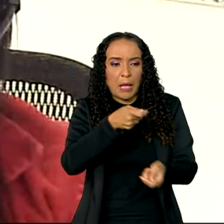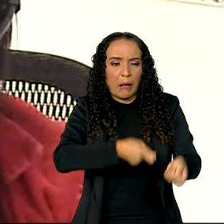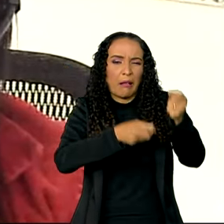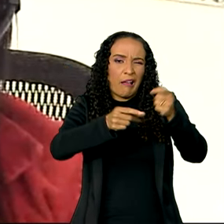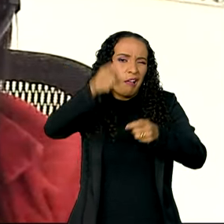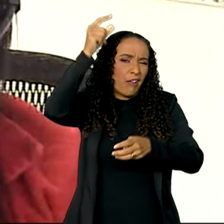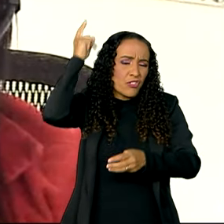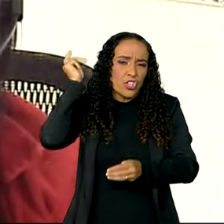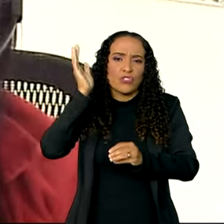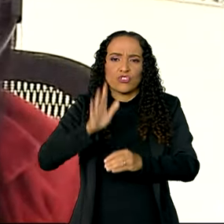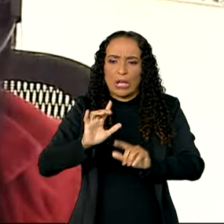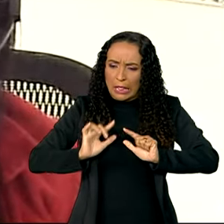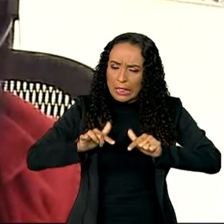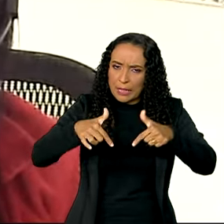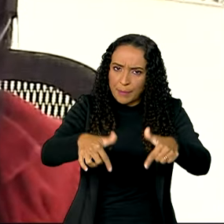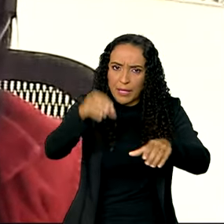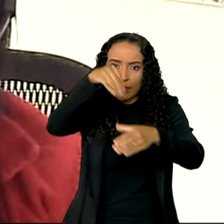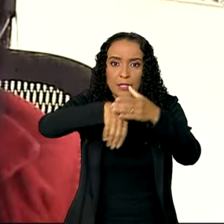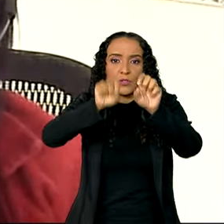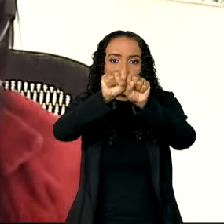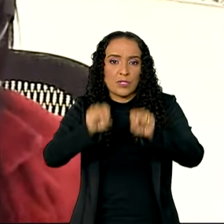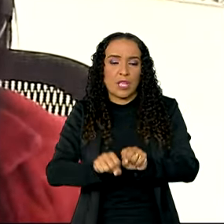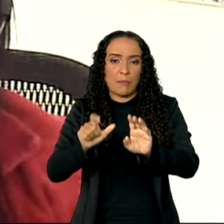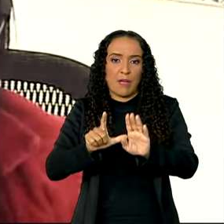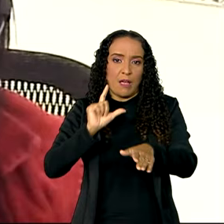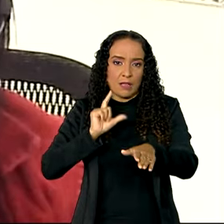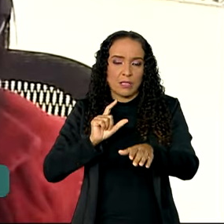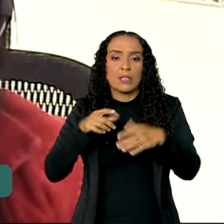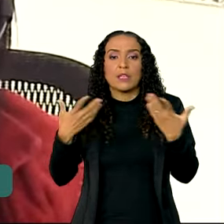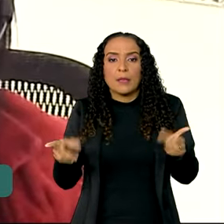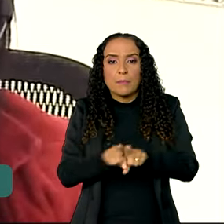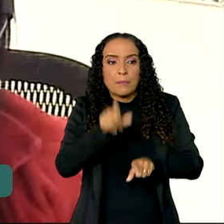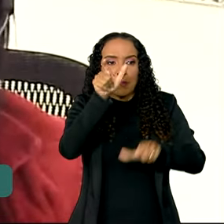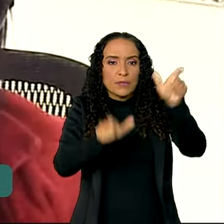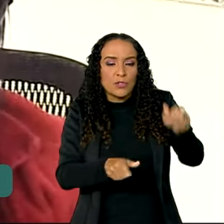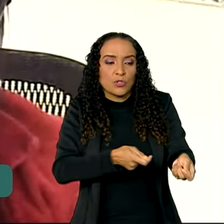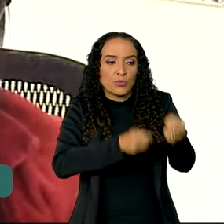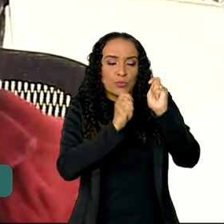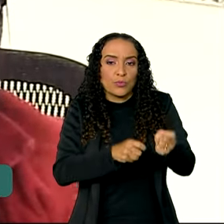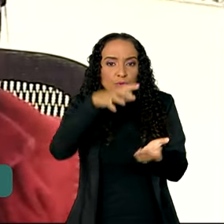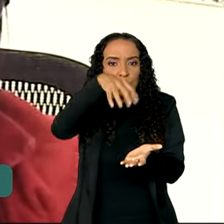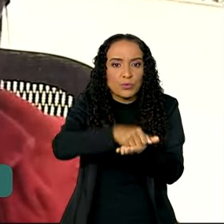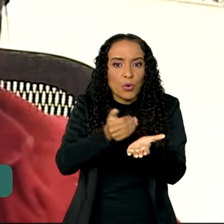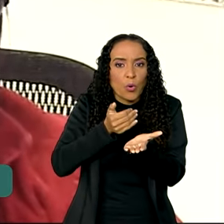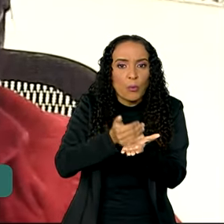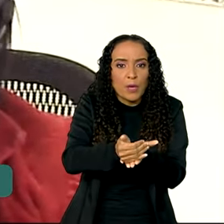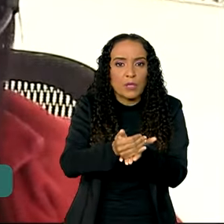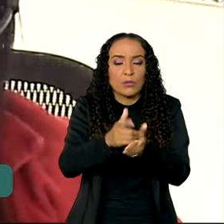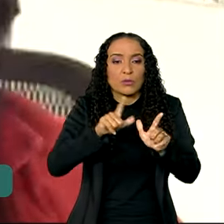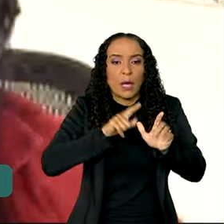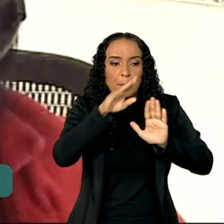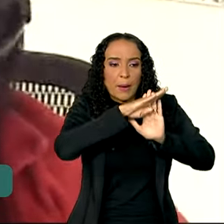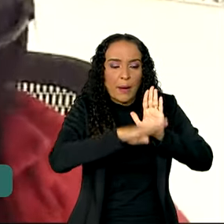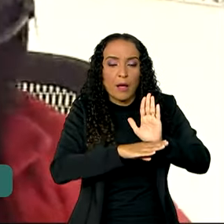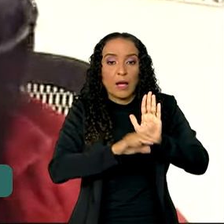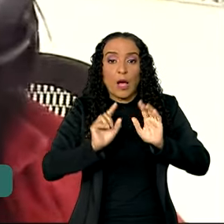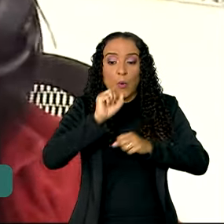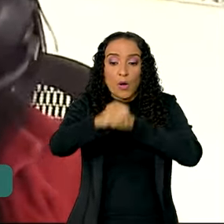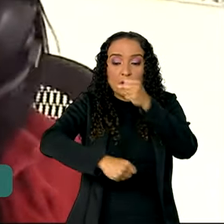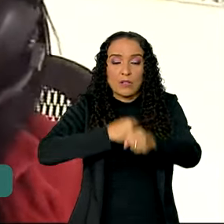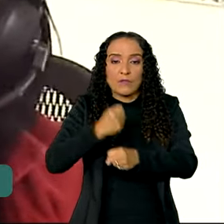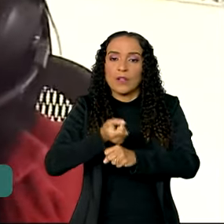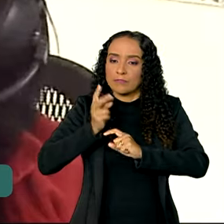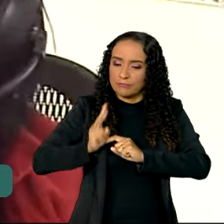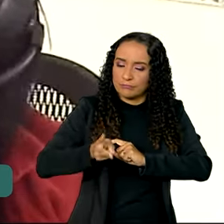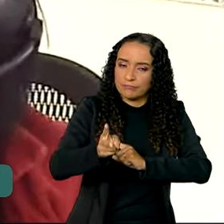antigos e ativos no sistema antigo, e pescadores que estão fazendo o registro inicial com o protocolo. A partir do ano que vem ele